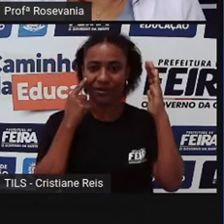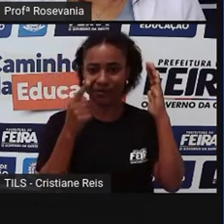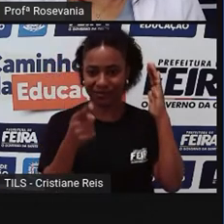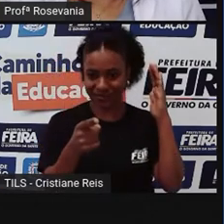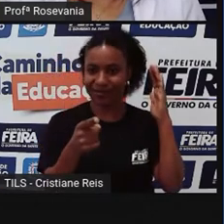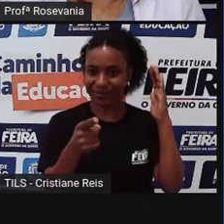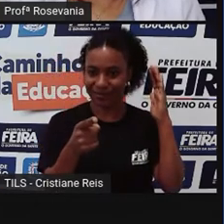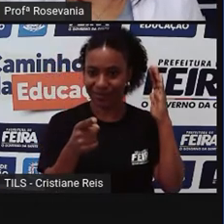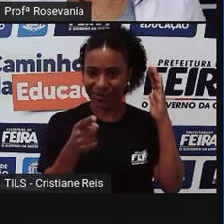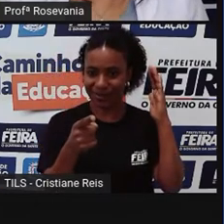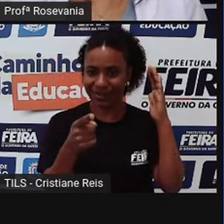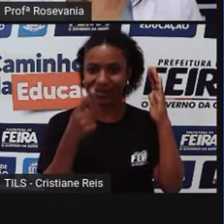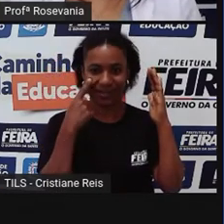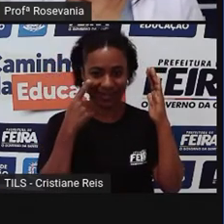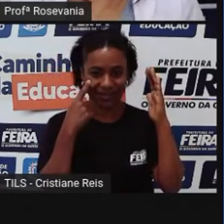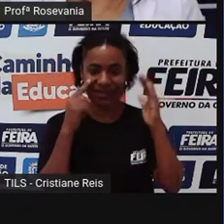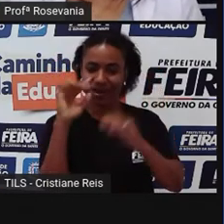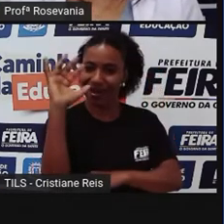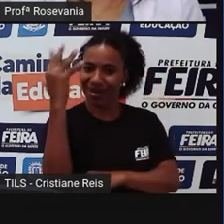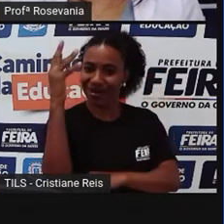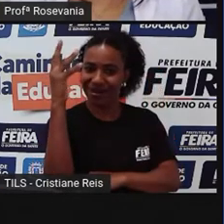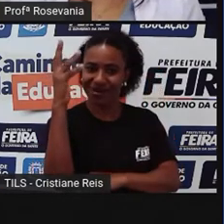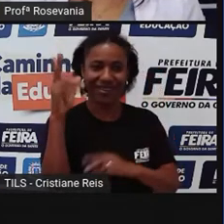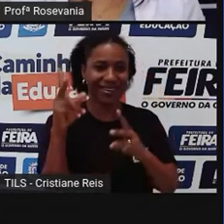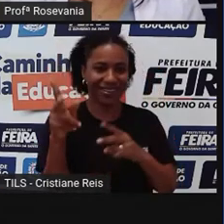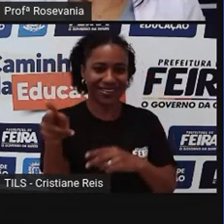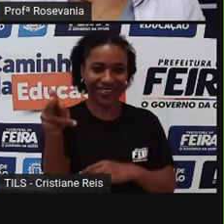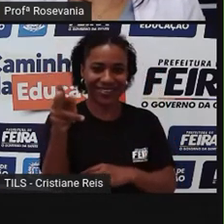está no sentido voltando, né, da igreja.